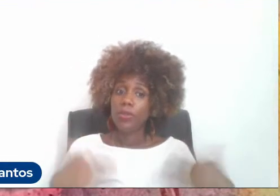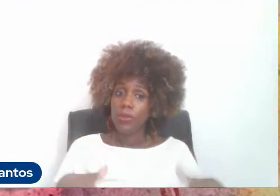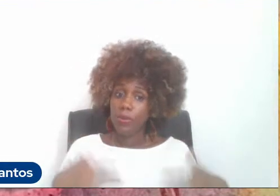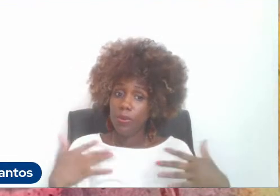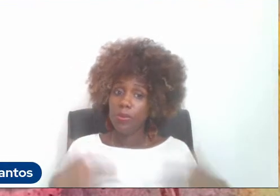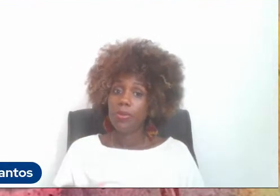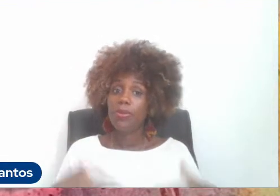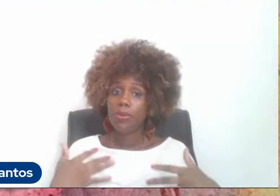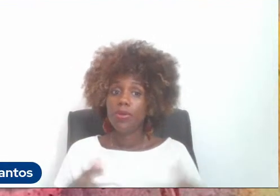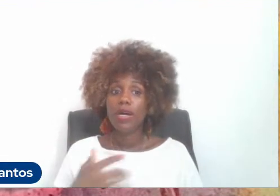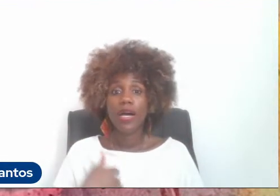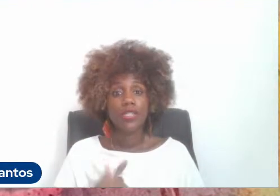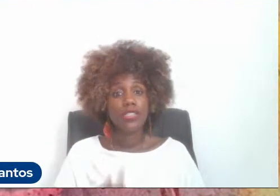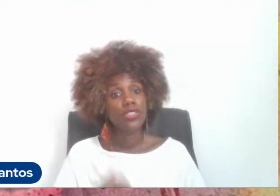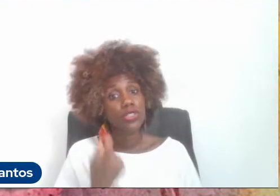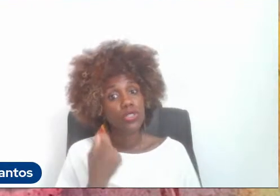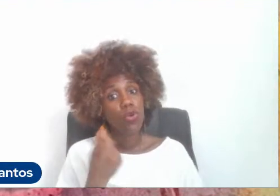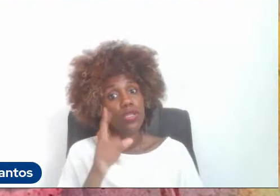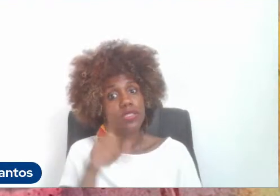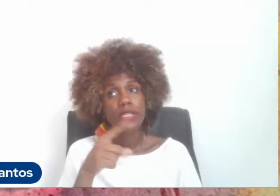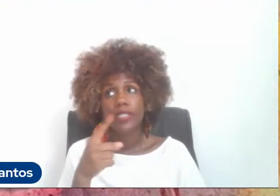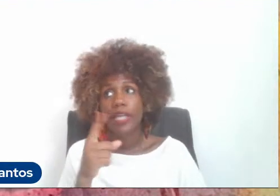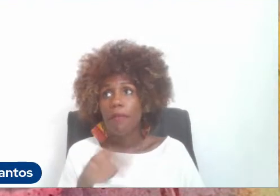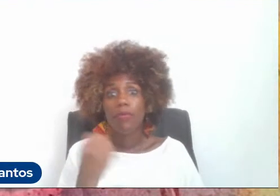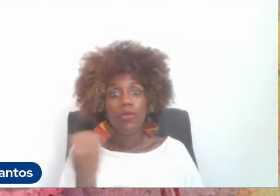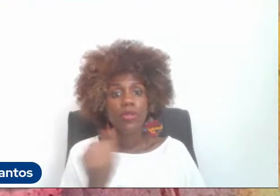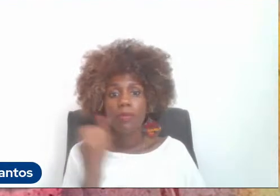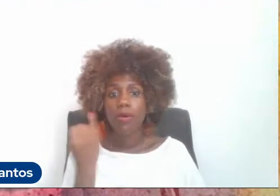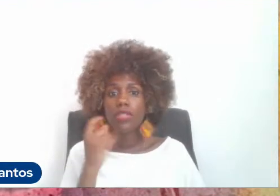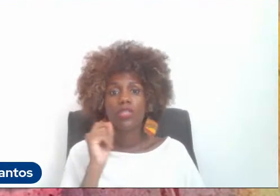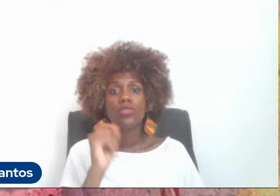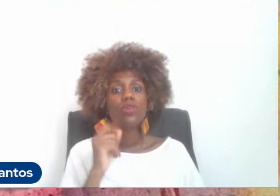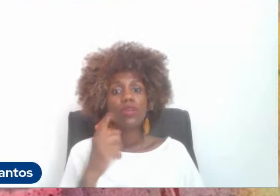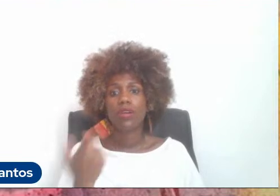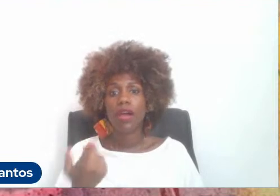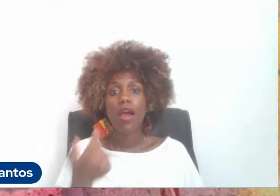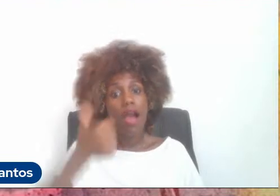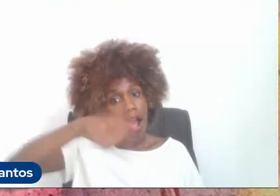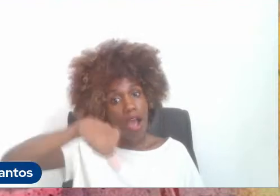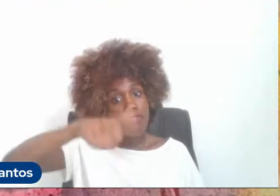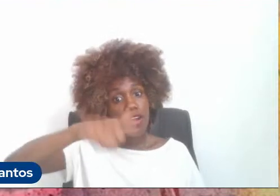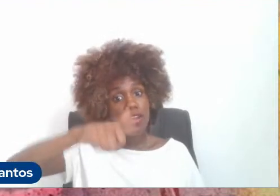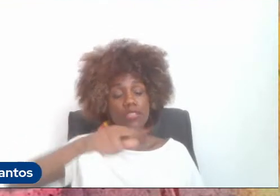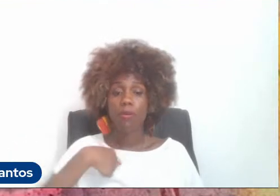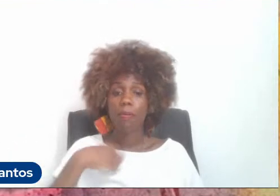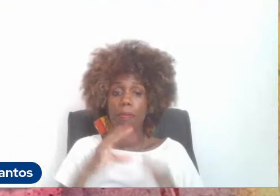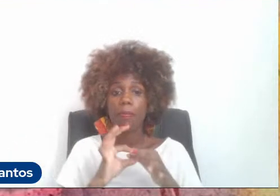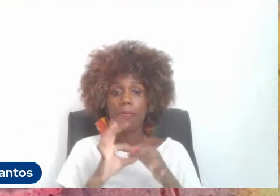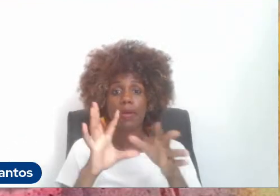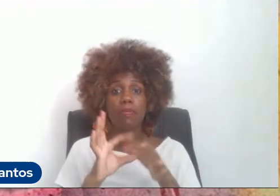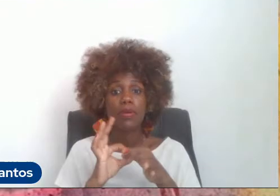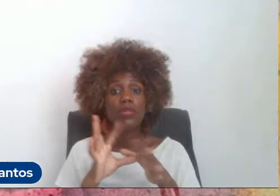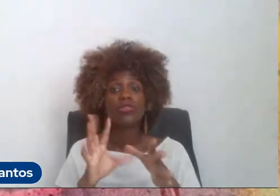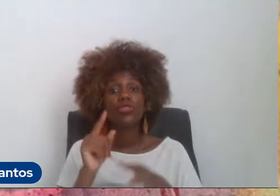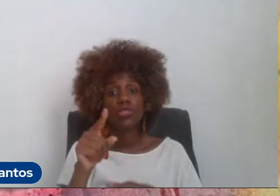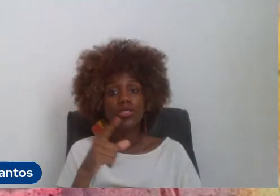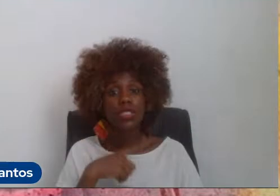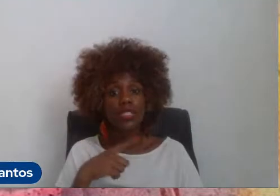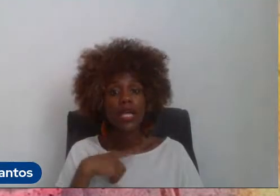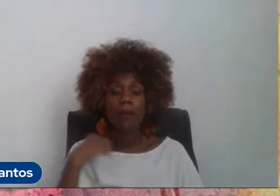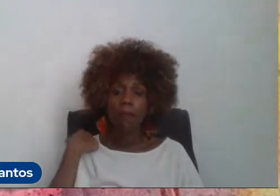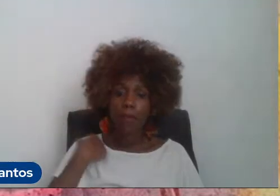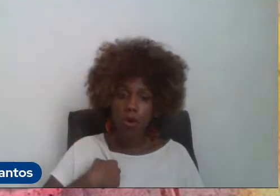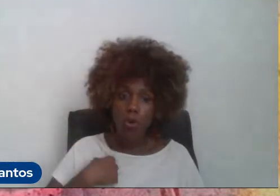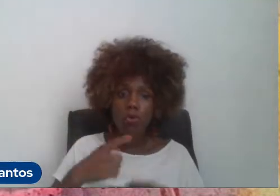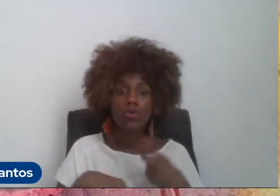uma das ferramentas mais fundamentais, que é essa avaliação que vai permitir a concessão de bolsas,